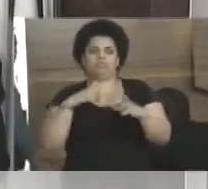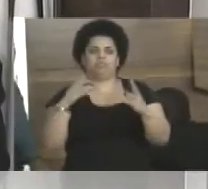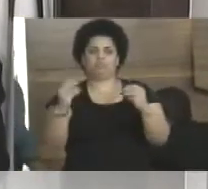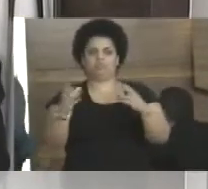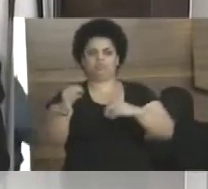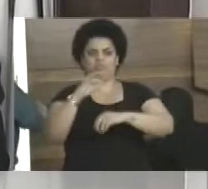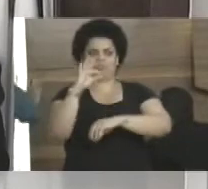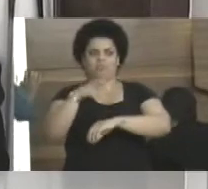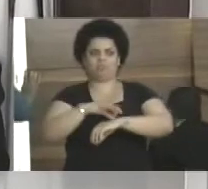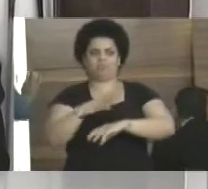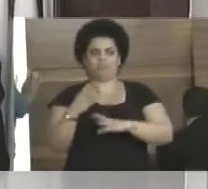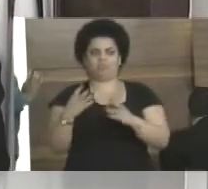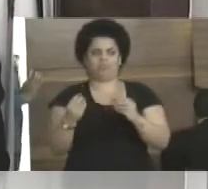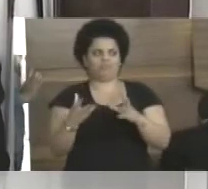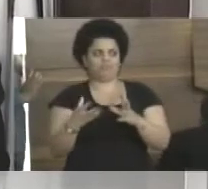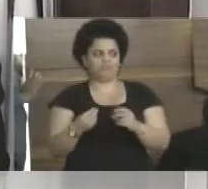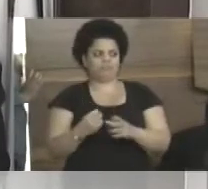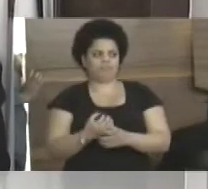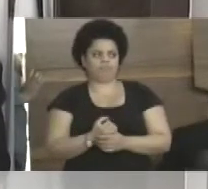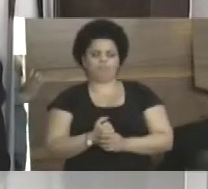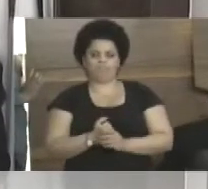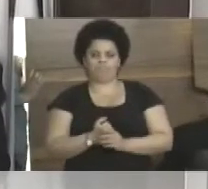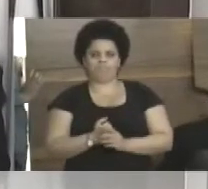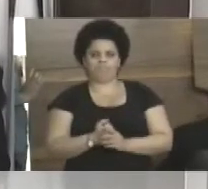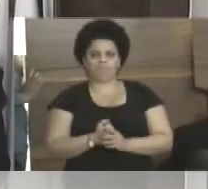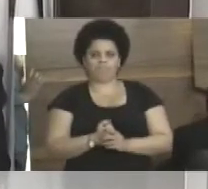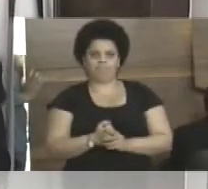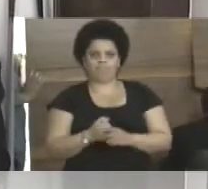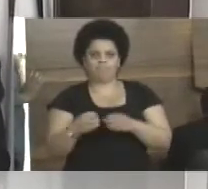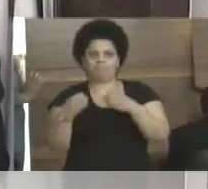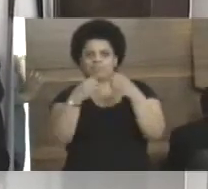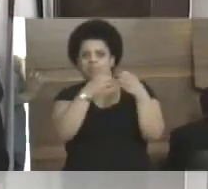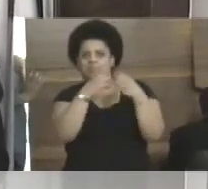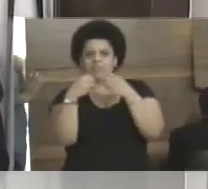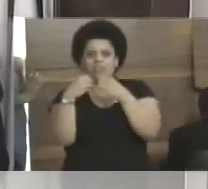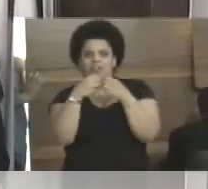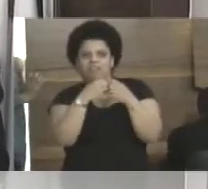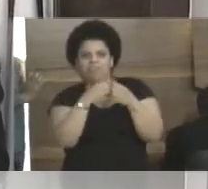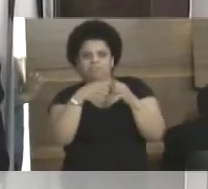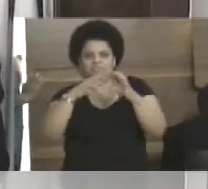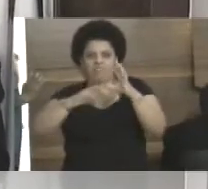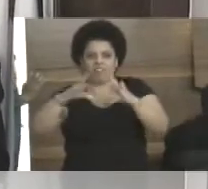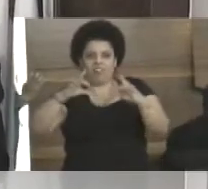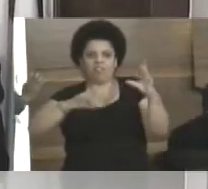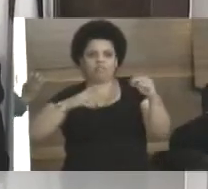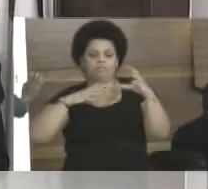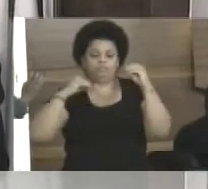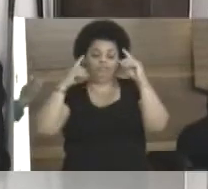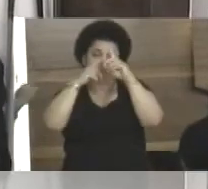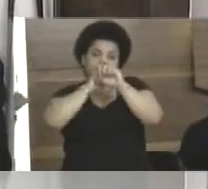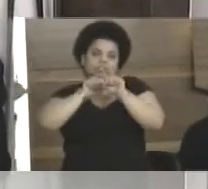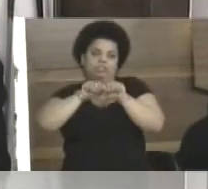os mosquitinhos daquela área ali que é perto de Mangue e está tendo muita dificuldade. Muitos casos ali